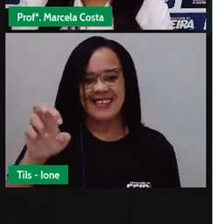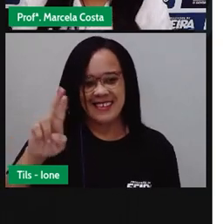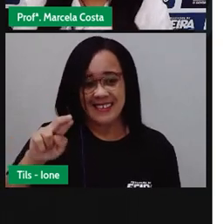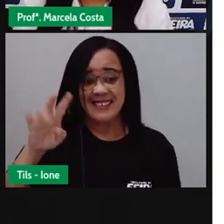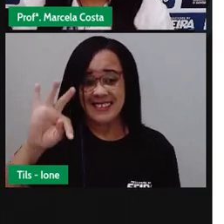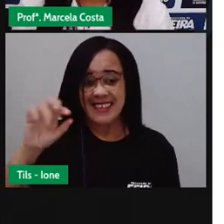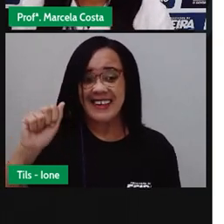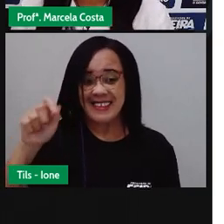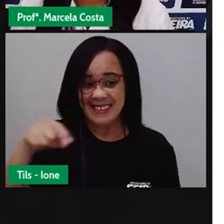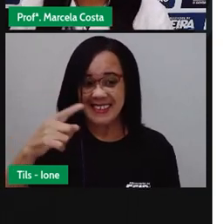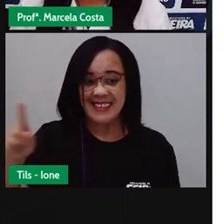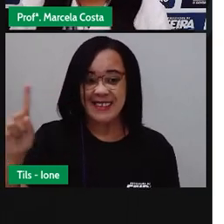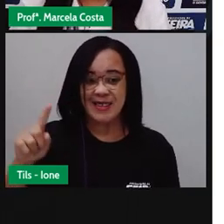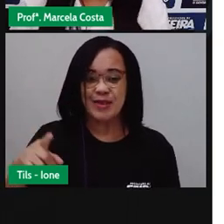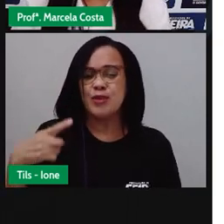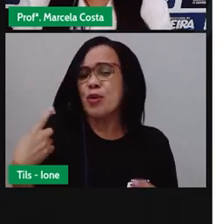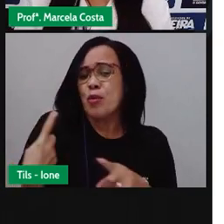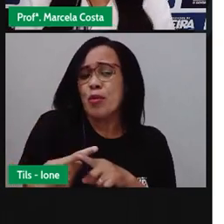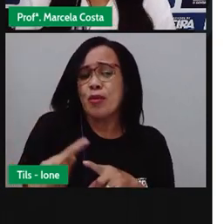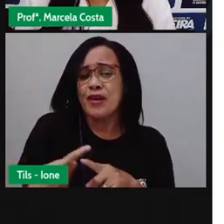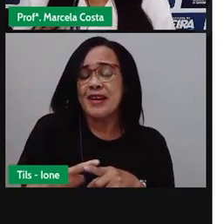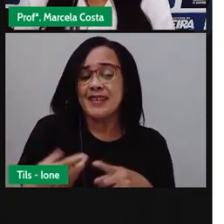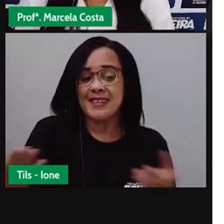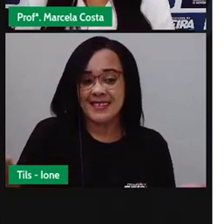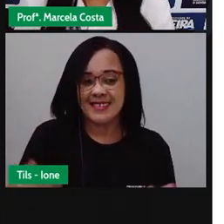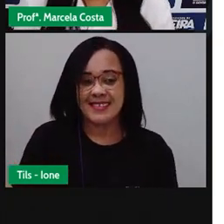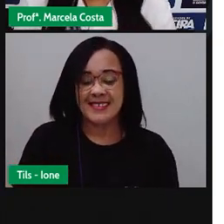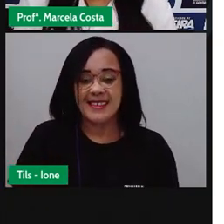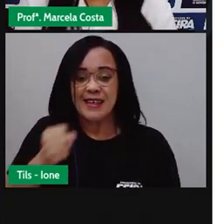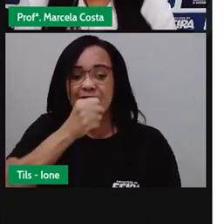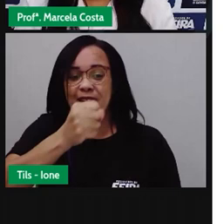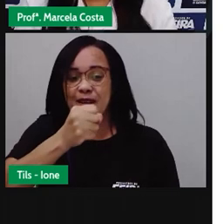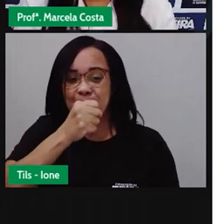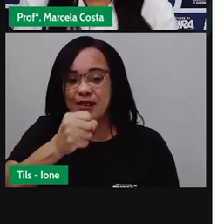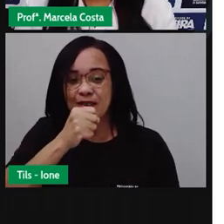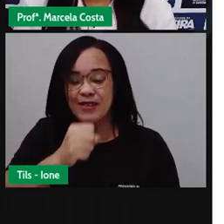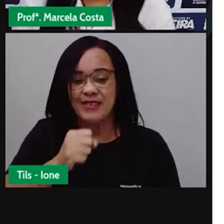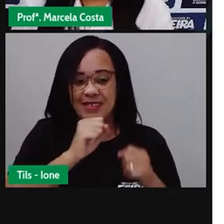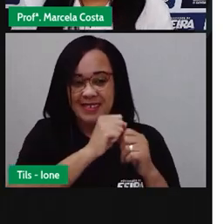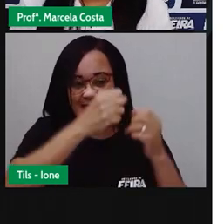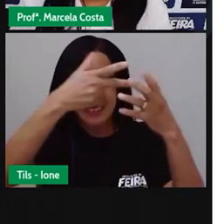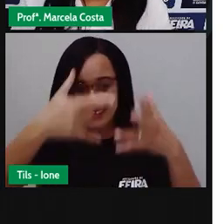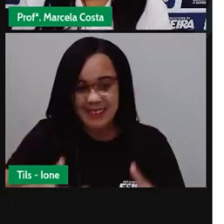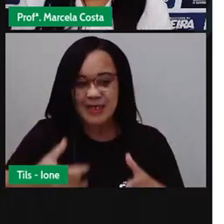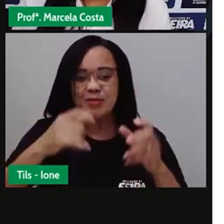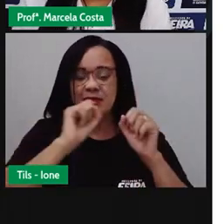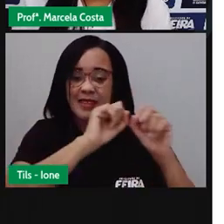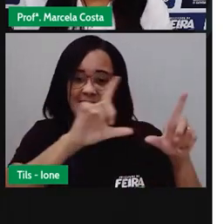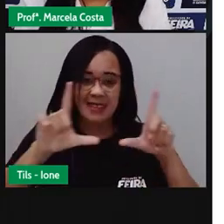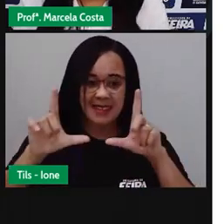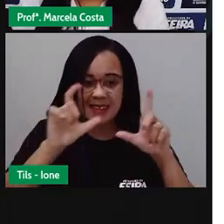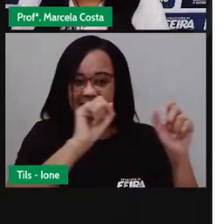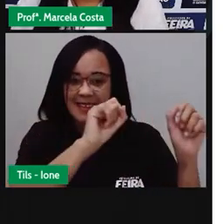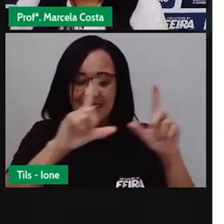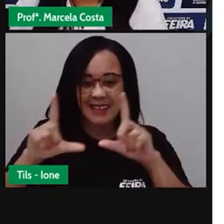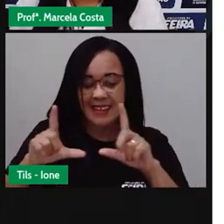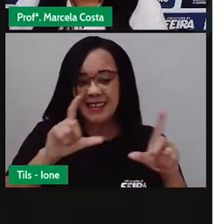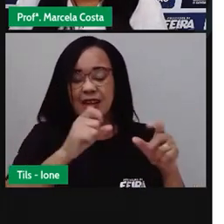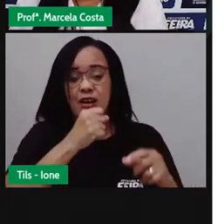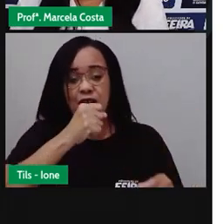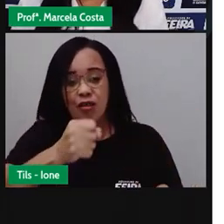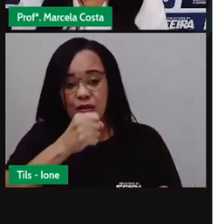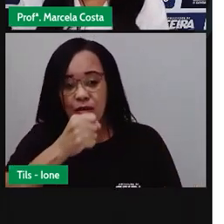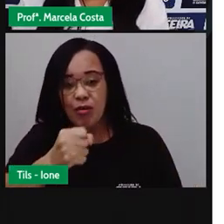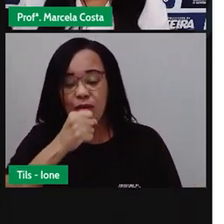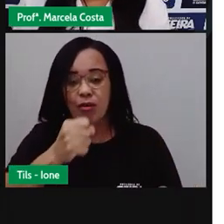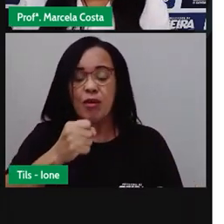com alguns feirinhos e trouxe fotos e relatos desses feirinhos,